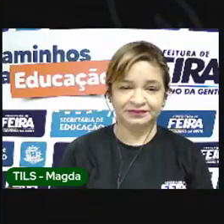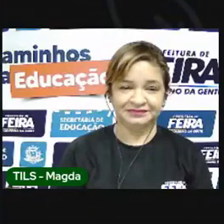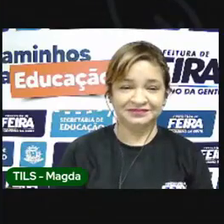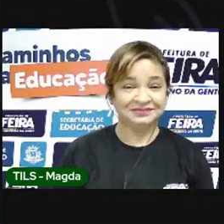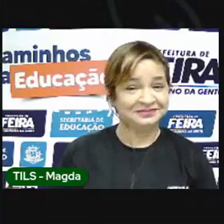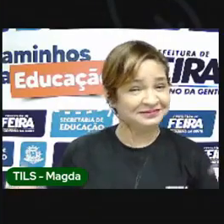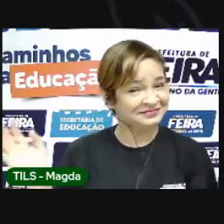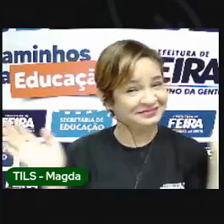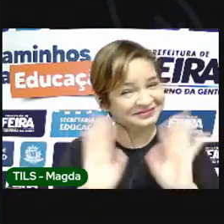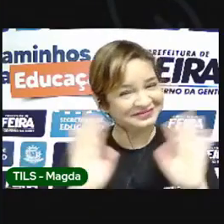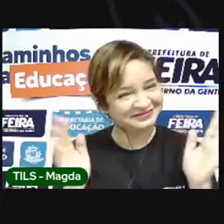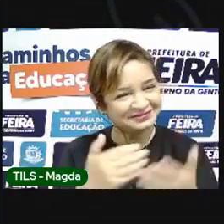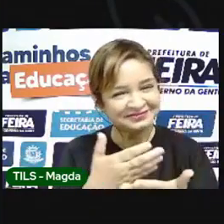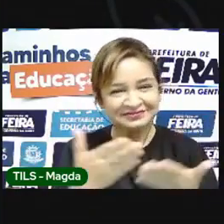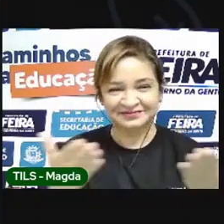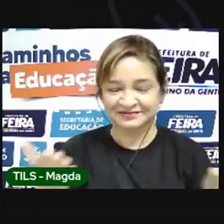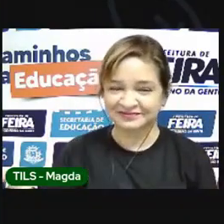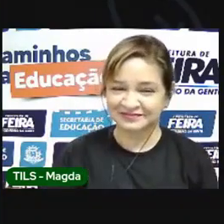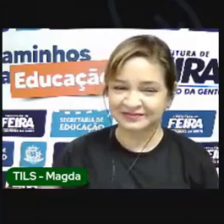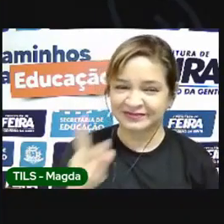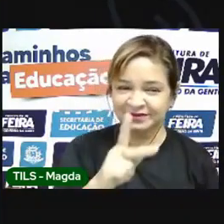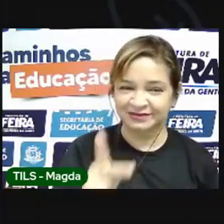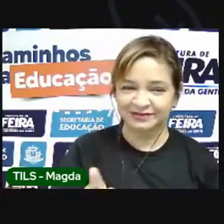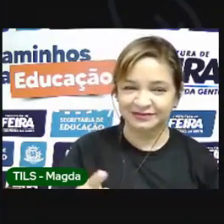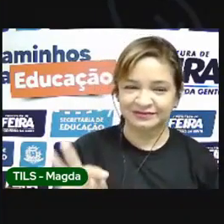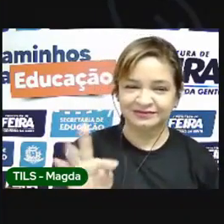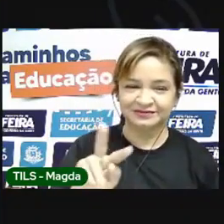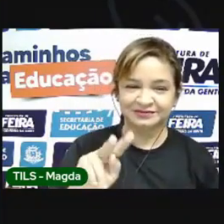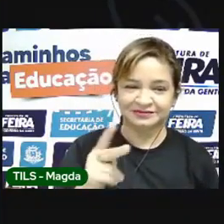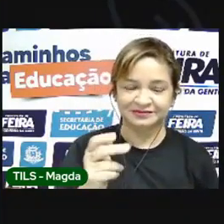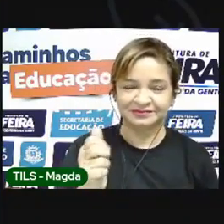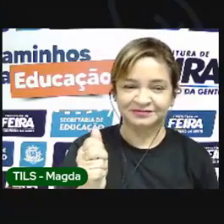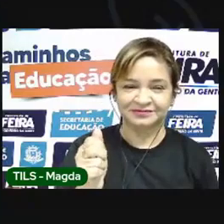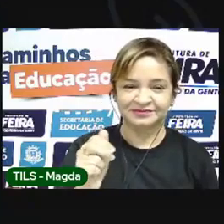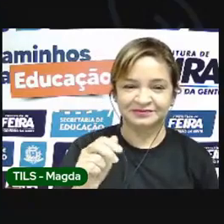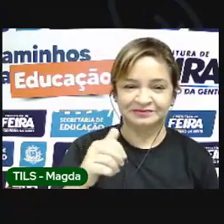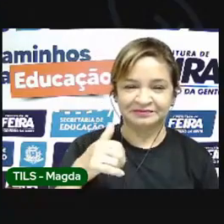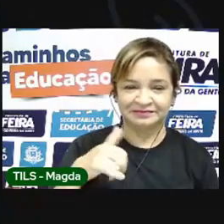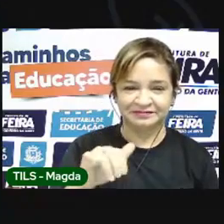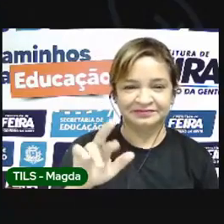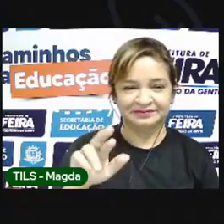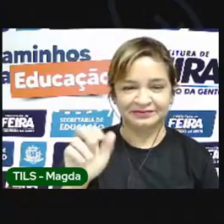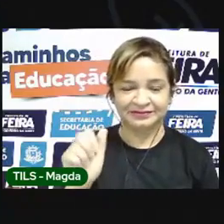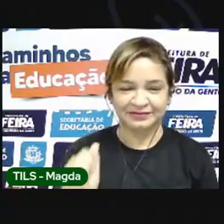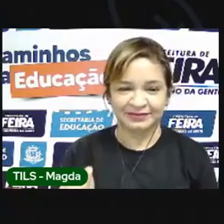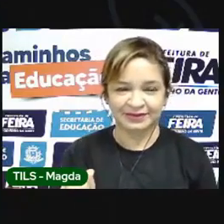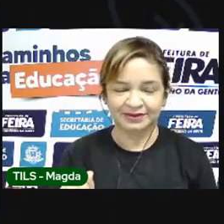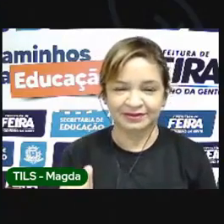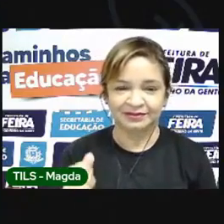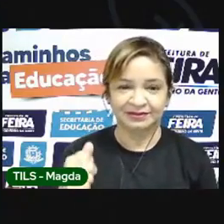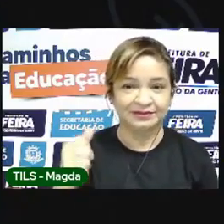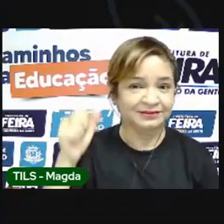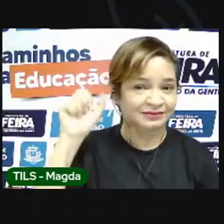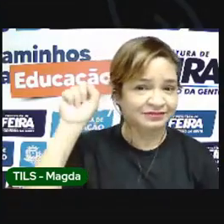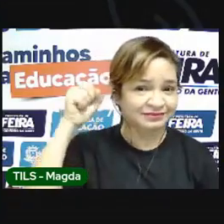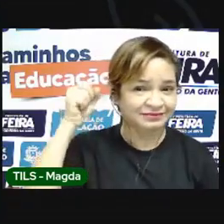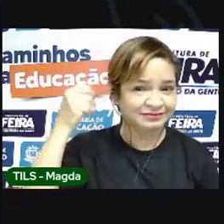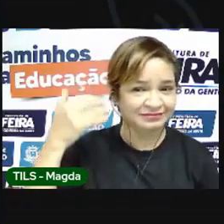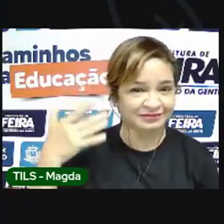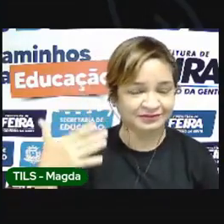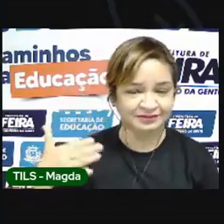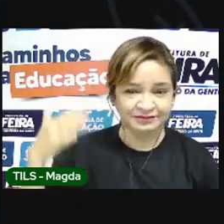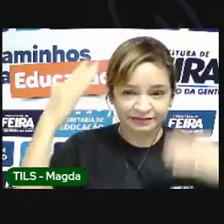Olá, pessoal! Eu sou a professora Tayhara Santos de Ciências. Eu sou uma mulher de pele clara, tenho cabelos compridos,